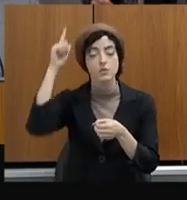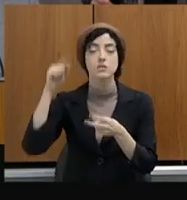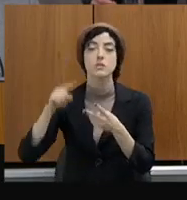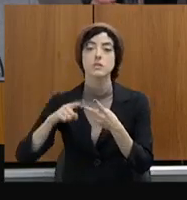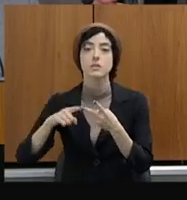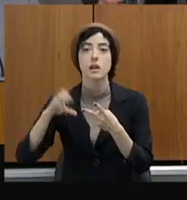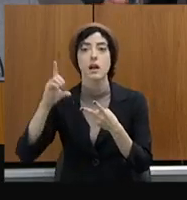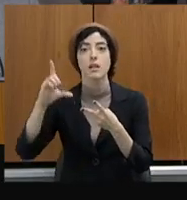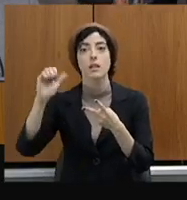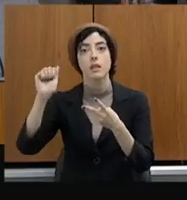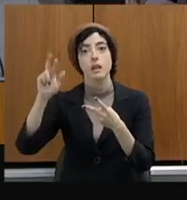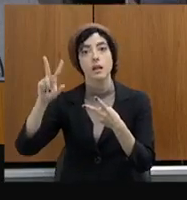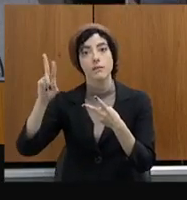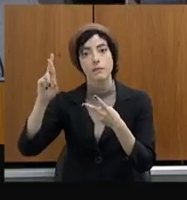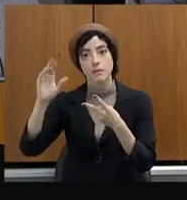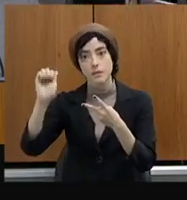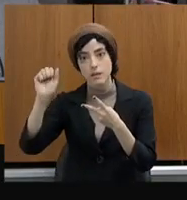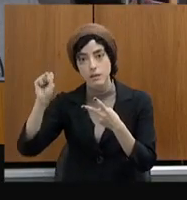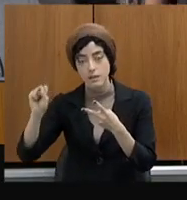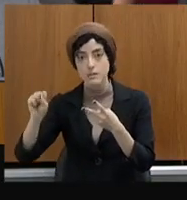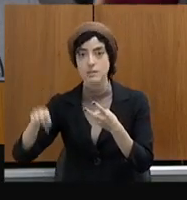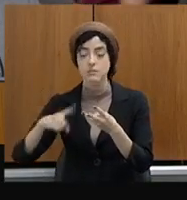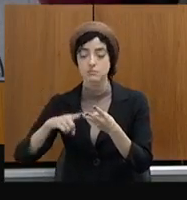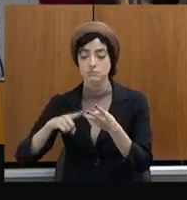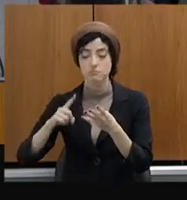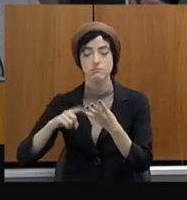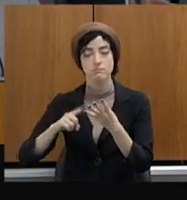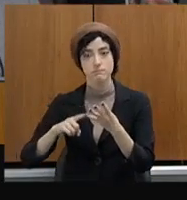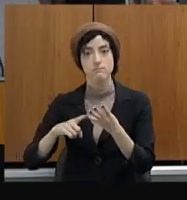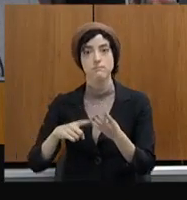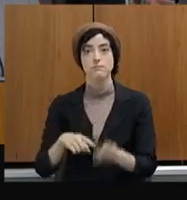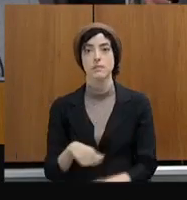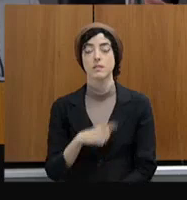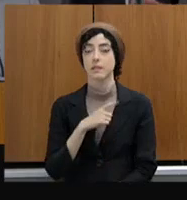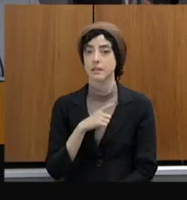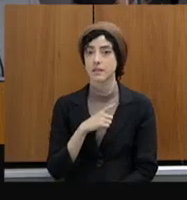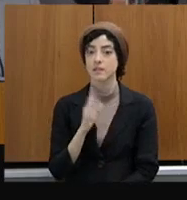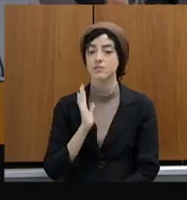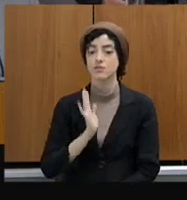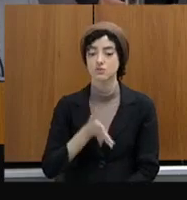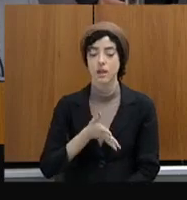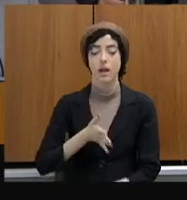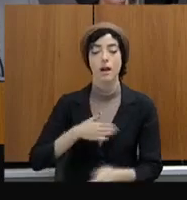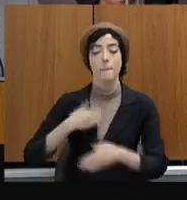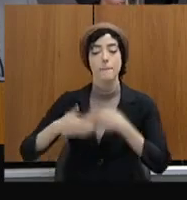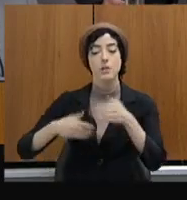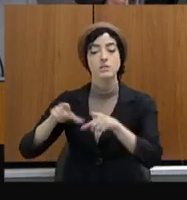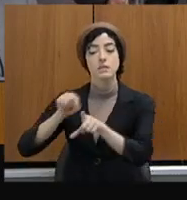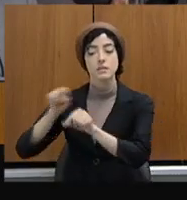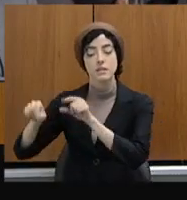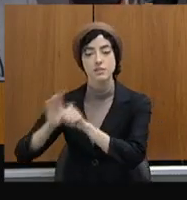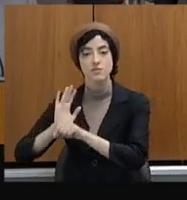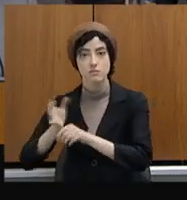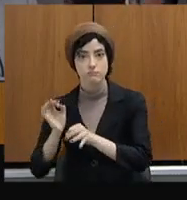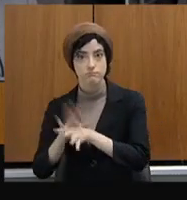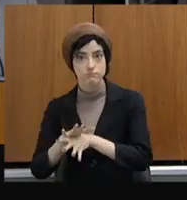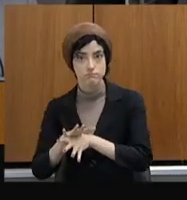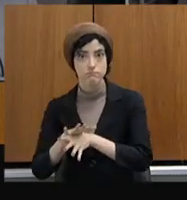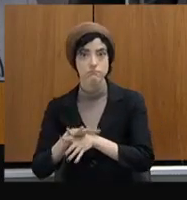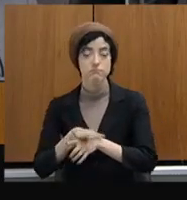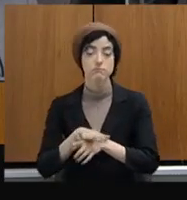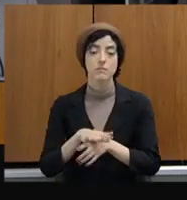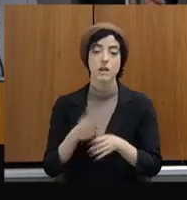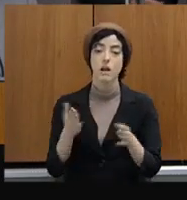seletivo para a Decor, é uma unidade que está lá instalada, e que nós precisamos de reforçar policiais, nós temos